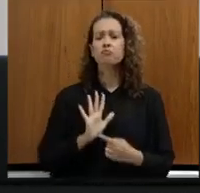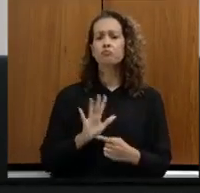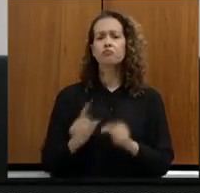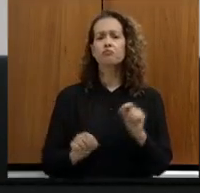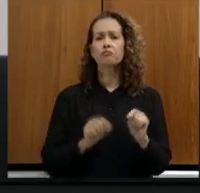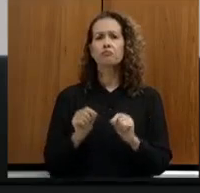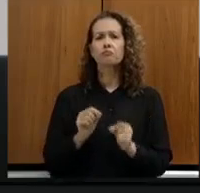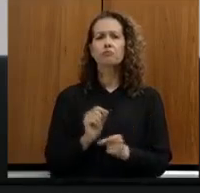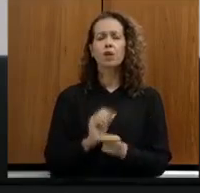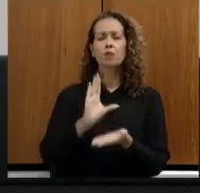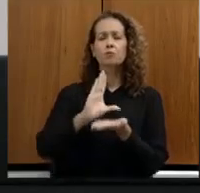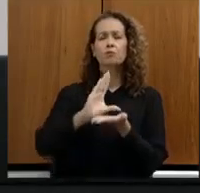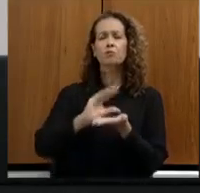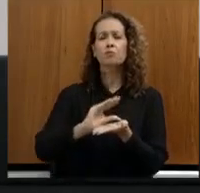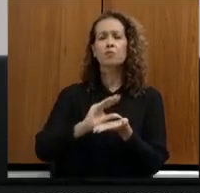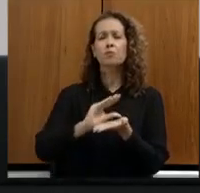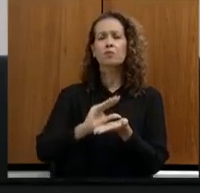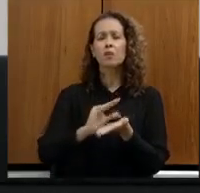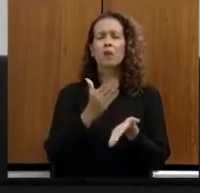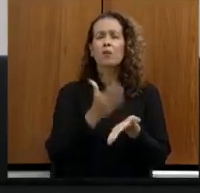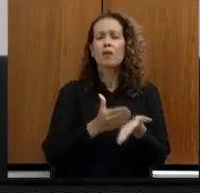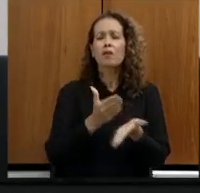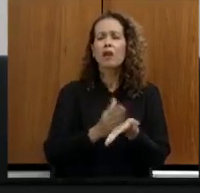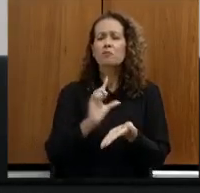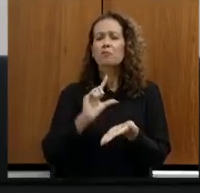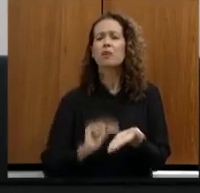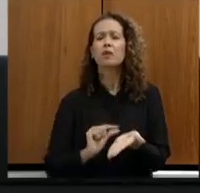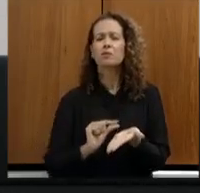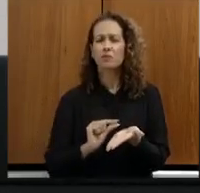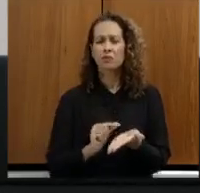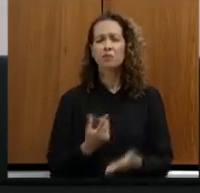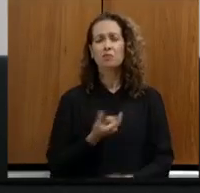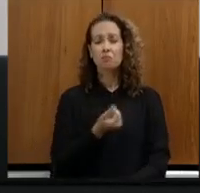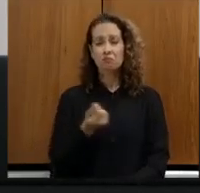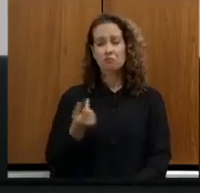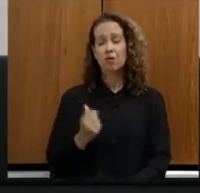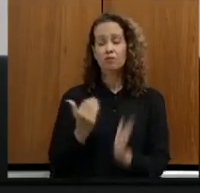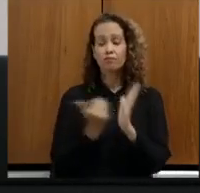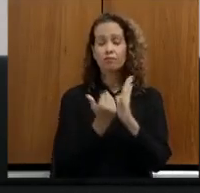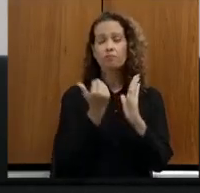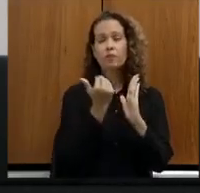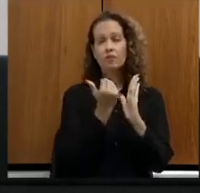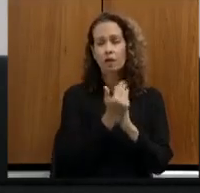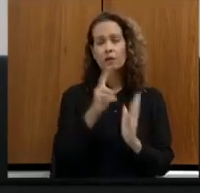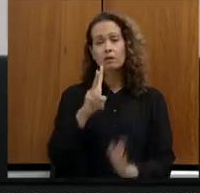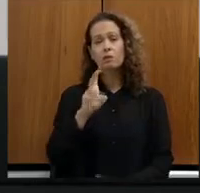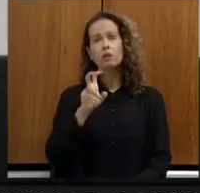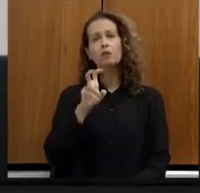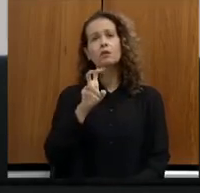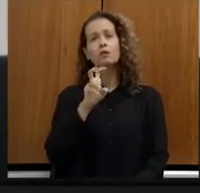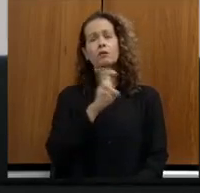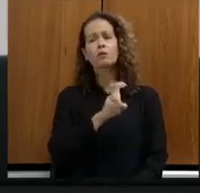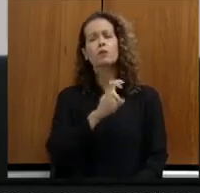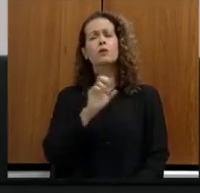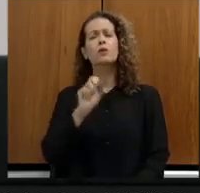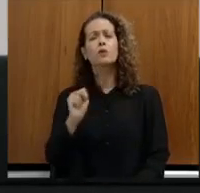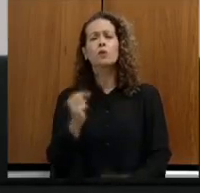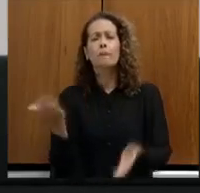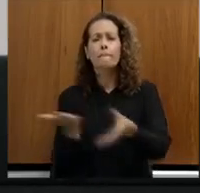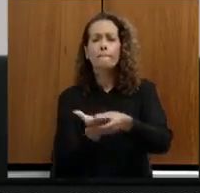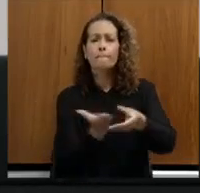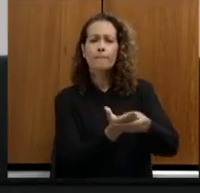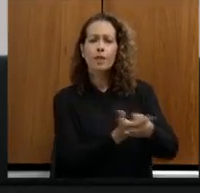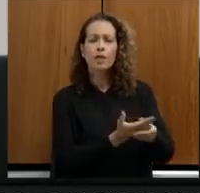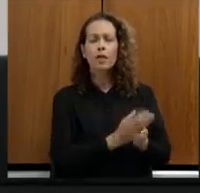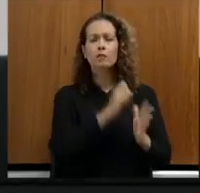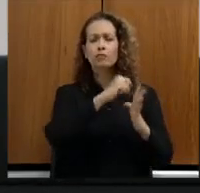menos da metade do valor destinado para os licenciamentos ambientais, aumentaram em cerca de 58 processos por mês, se comparado com